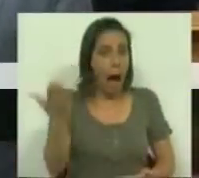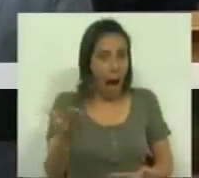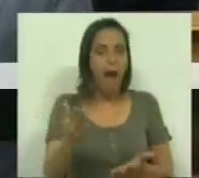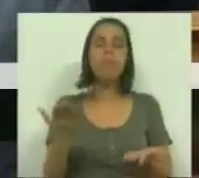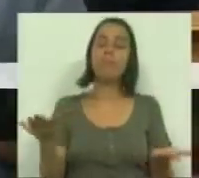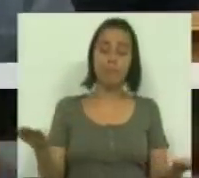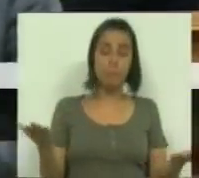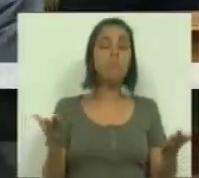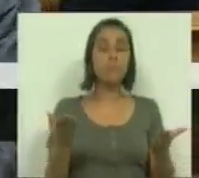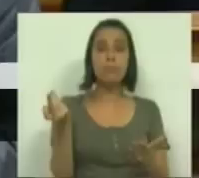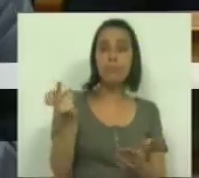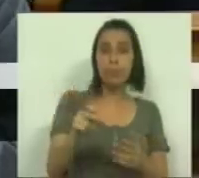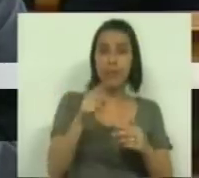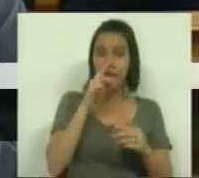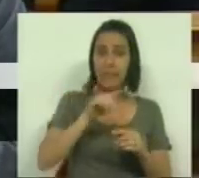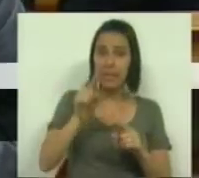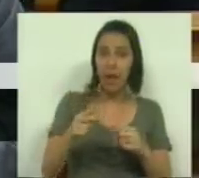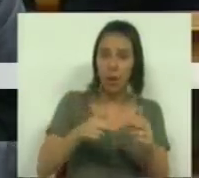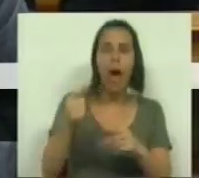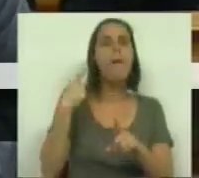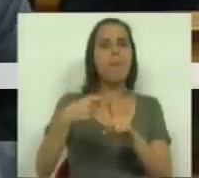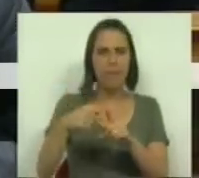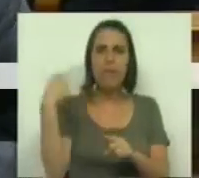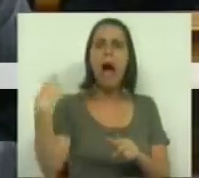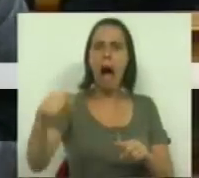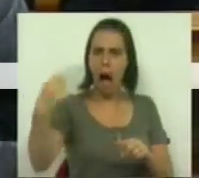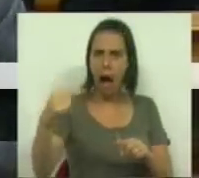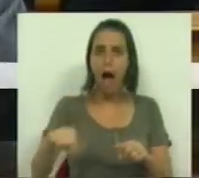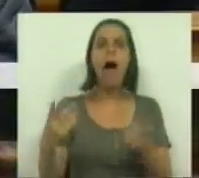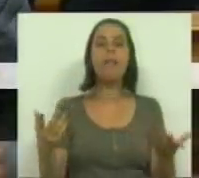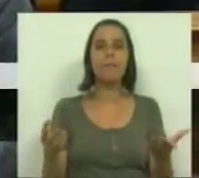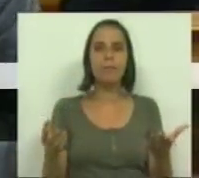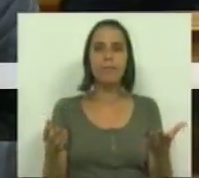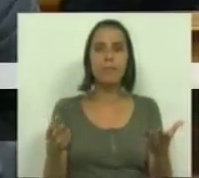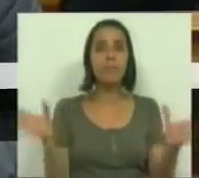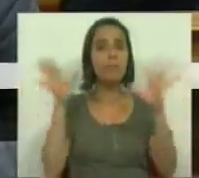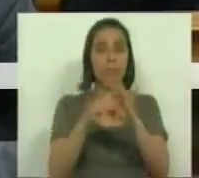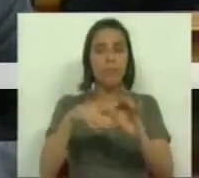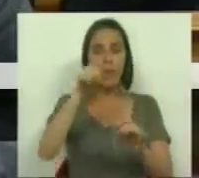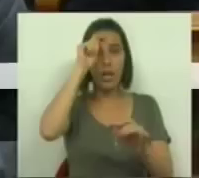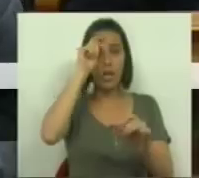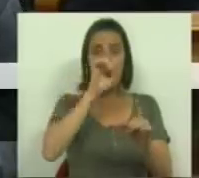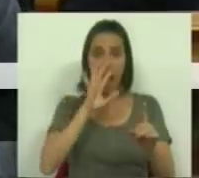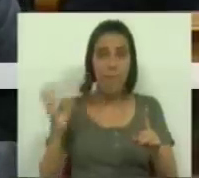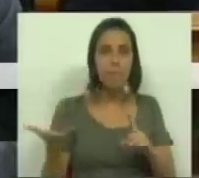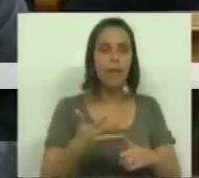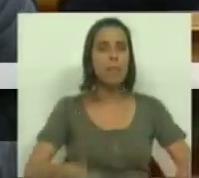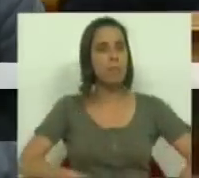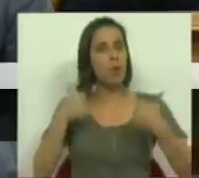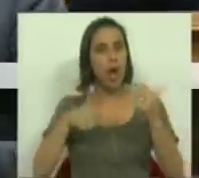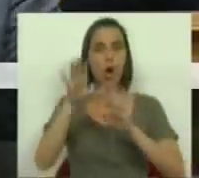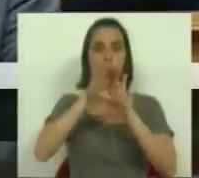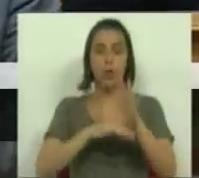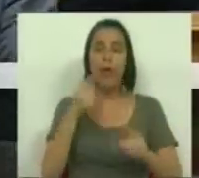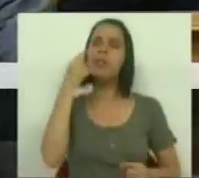necessariamente que decorrem desta construção. Há benefícios de respeito pelo ambiente e de melhoria das condições